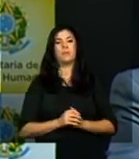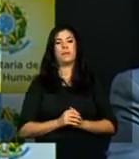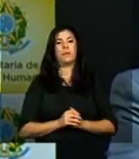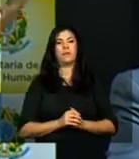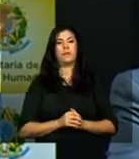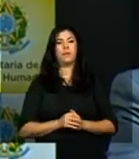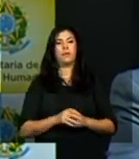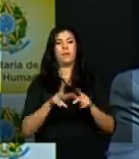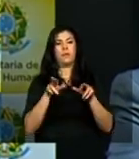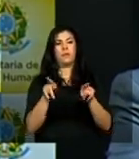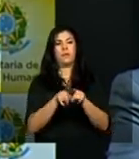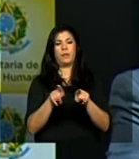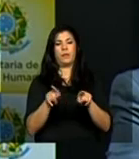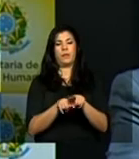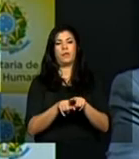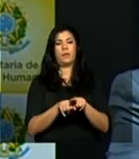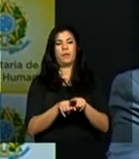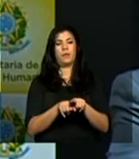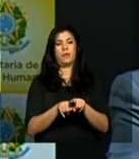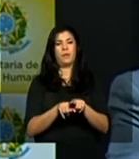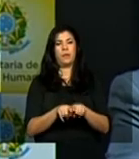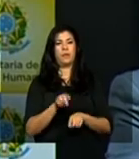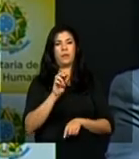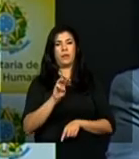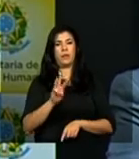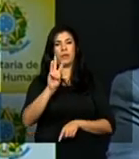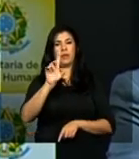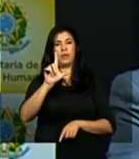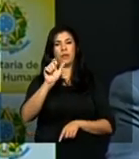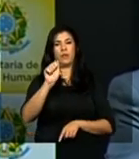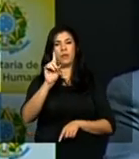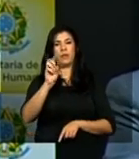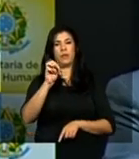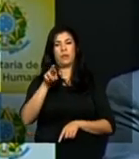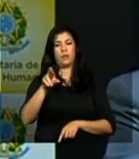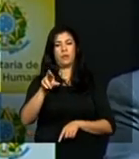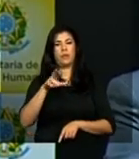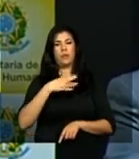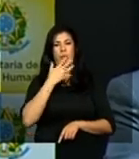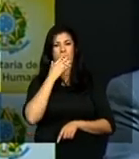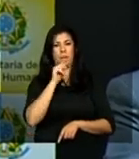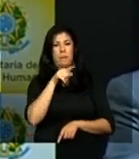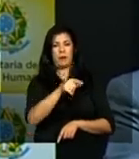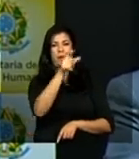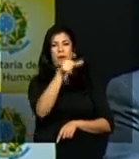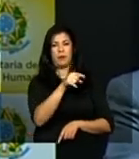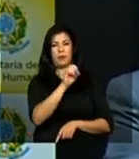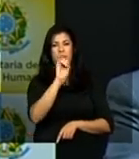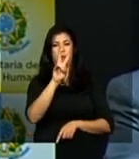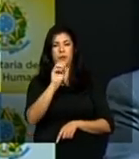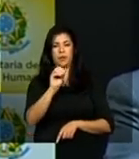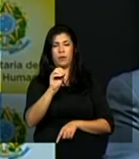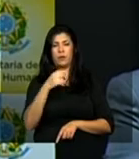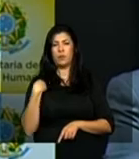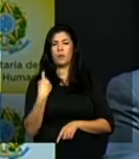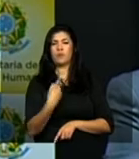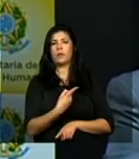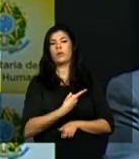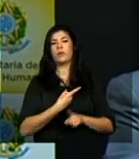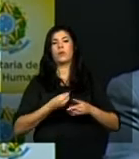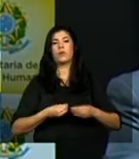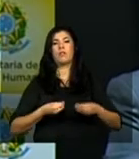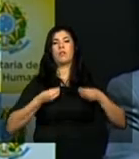como o Vladimir pai do Ivo entregamos as nossas vidas as nossas